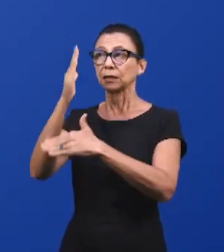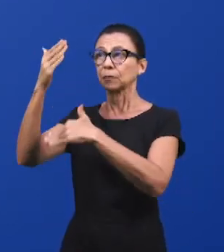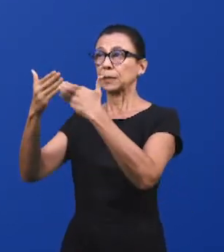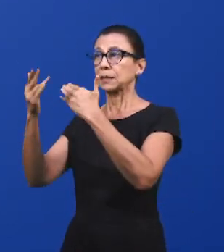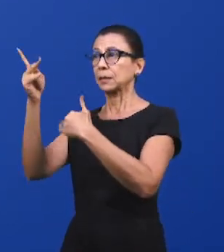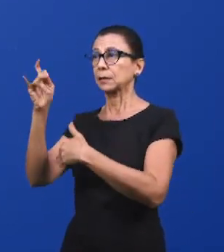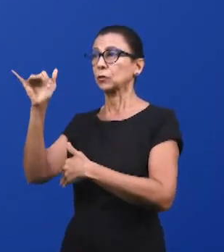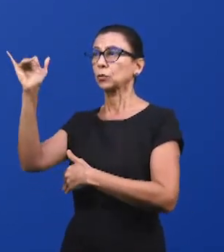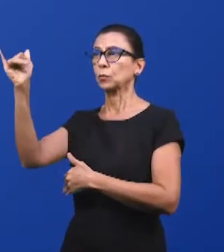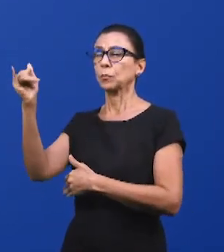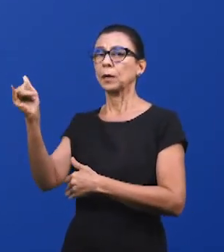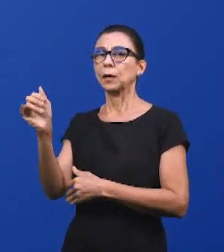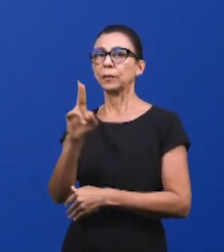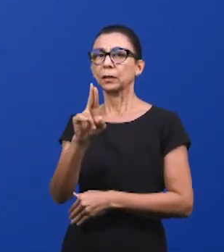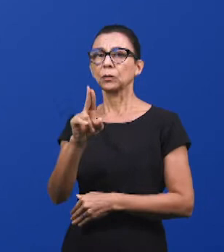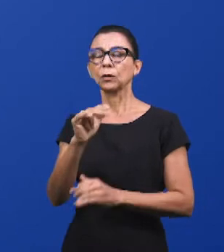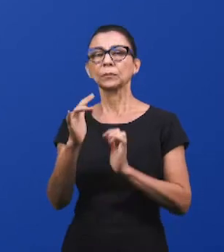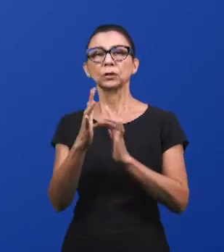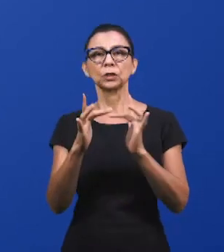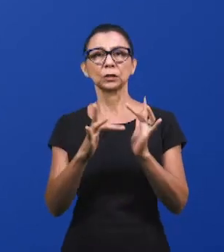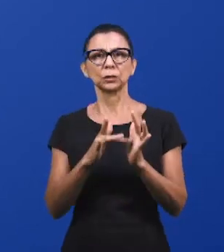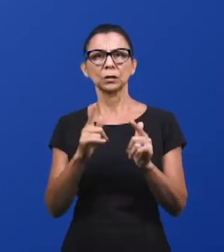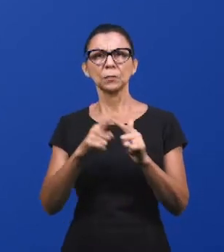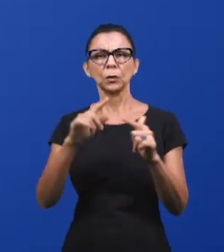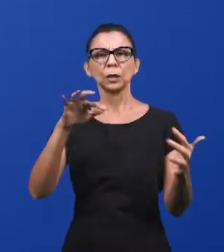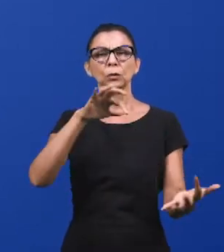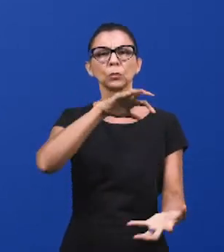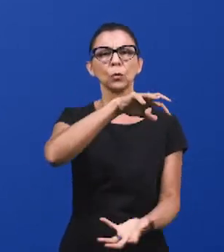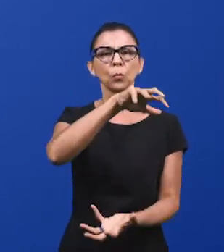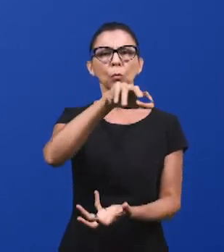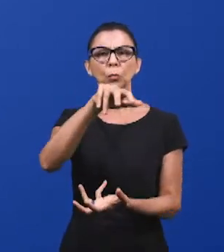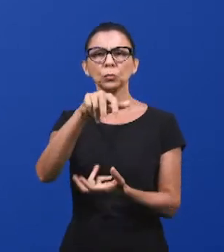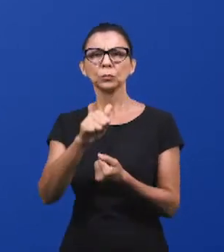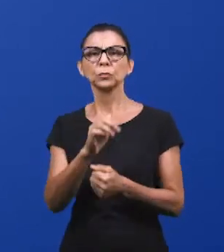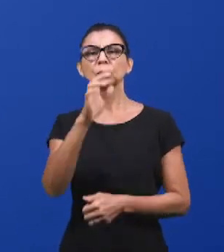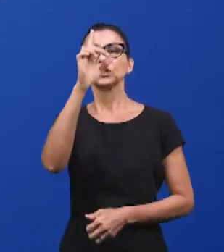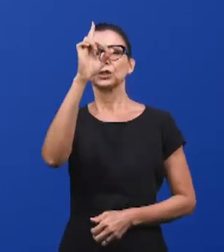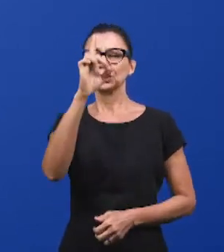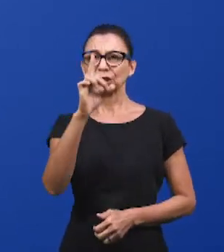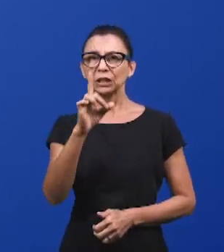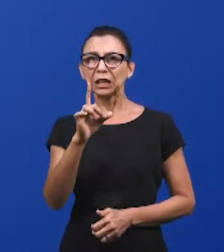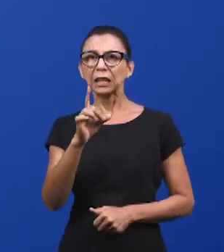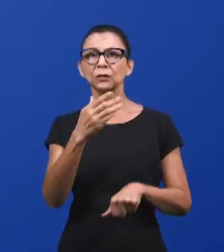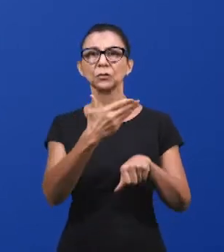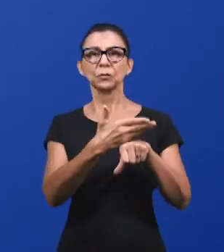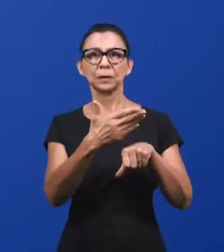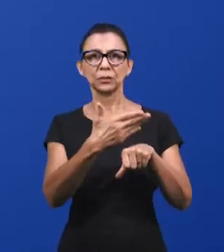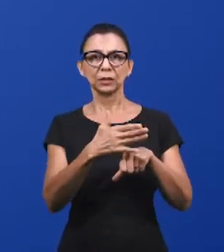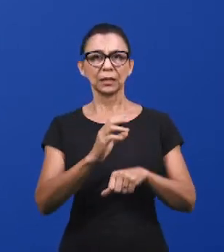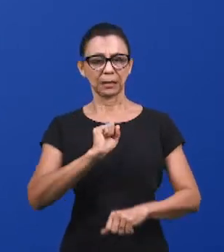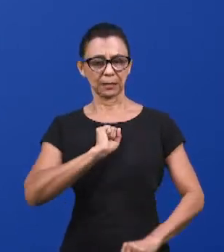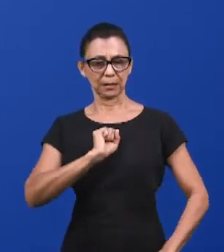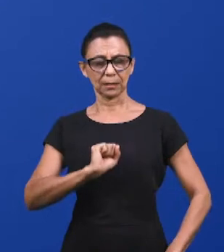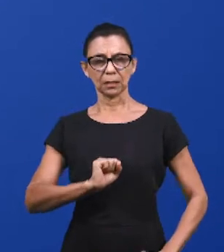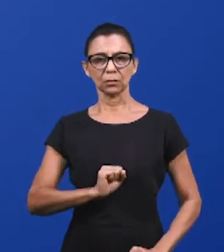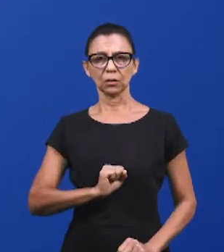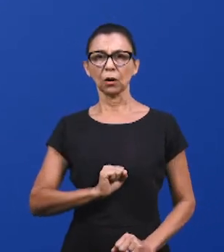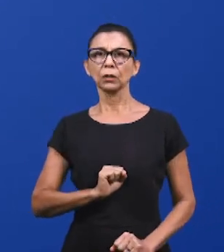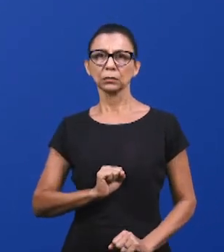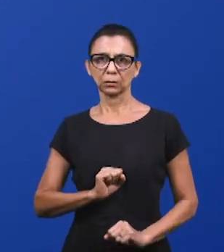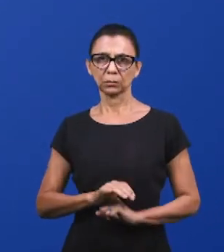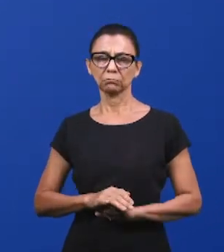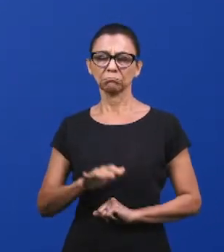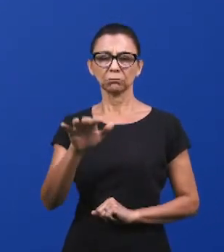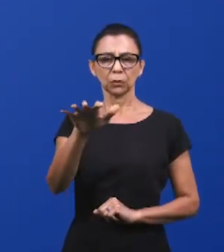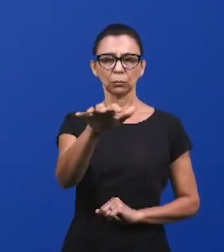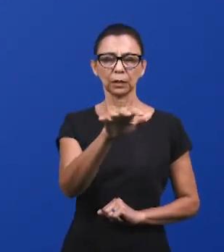universal porque dá o direito de exercermos esse sacerdócio em qualquer lugar onde nós estivermos. O culto no Velho